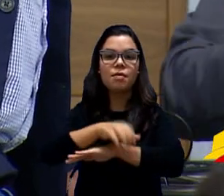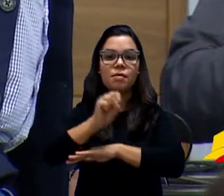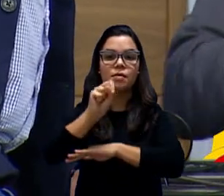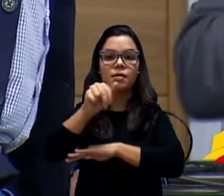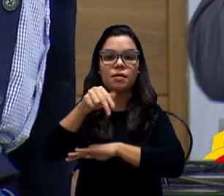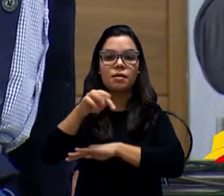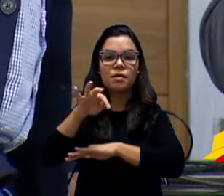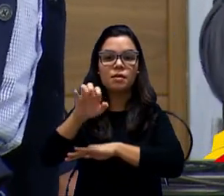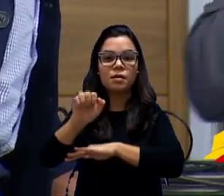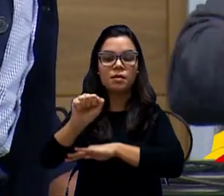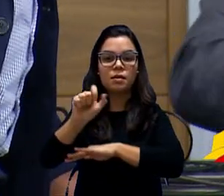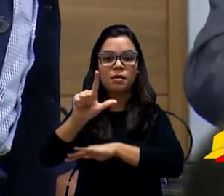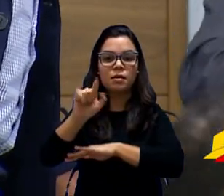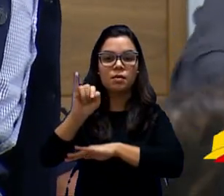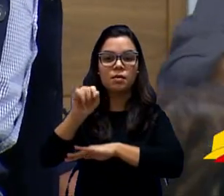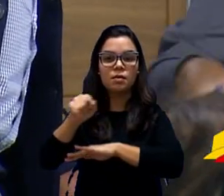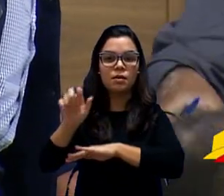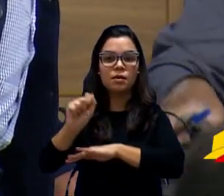Qual que foi?